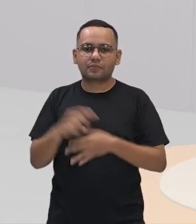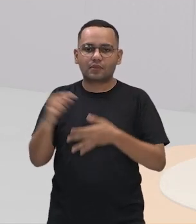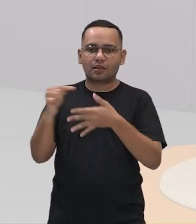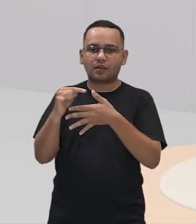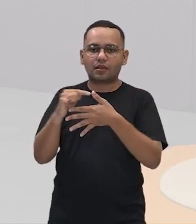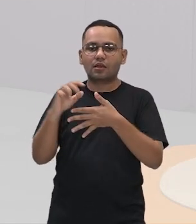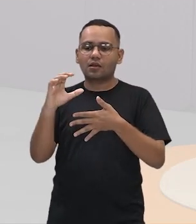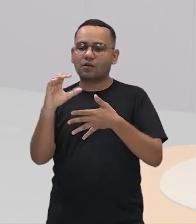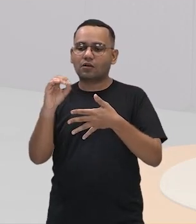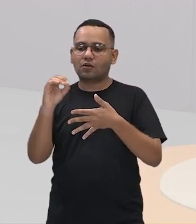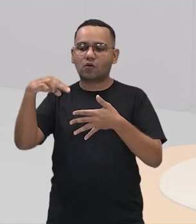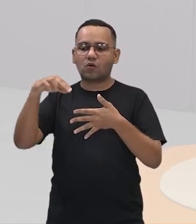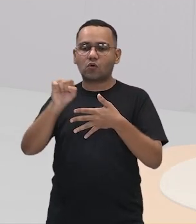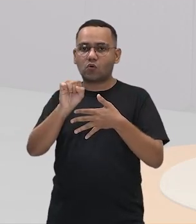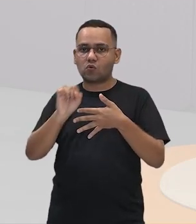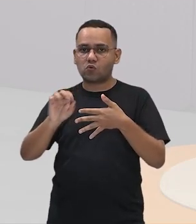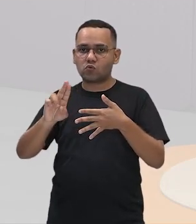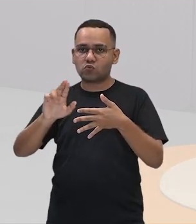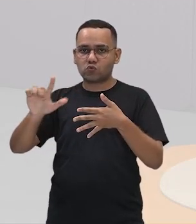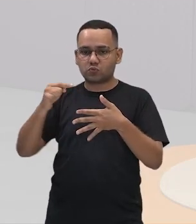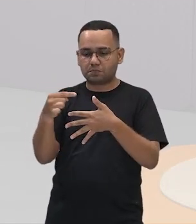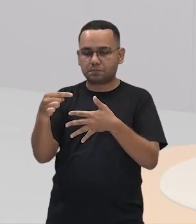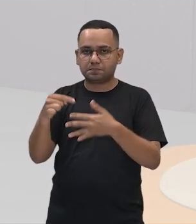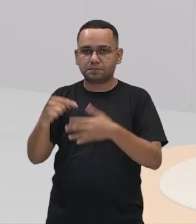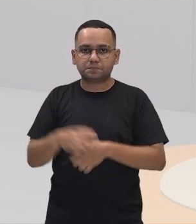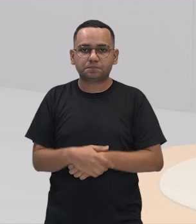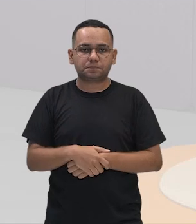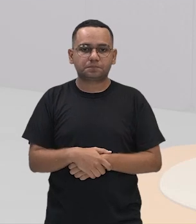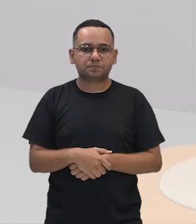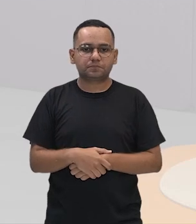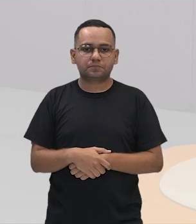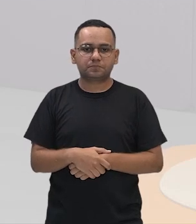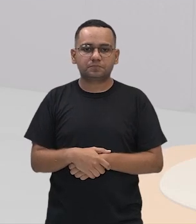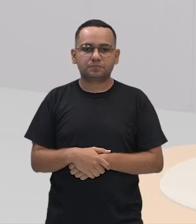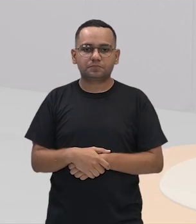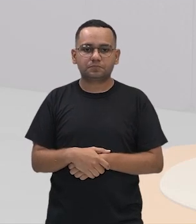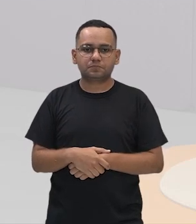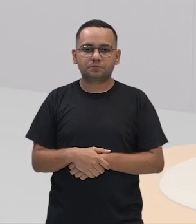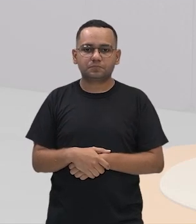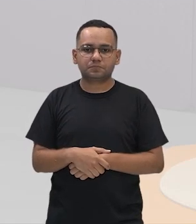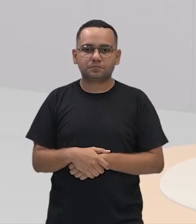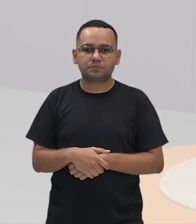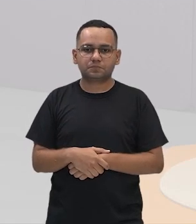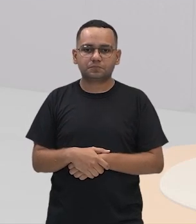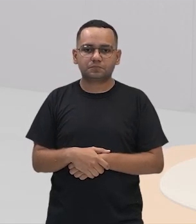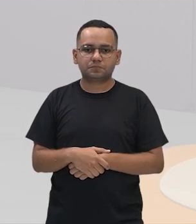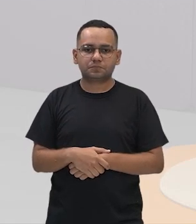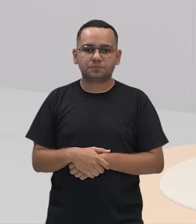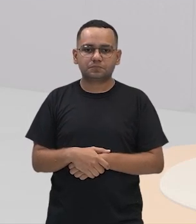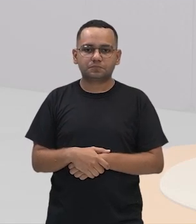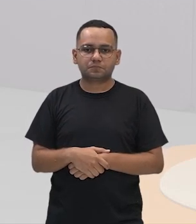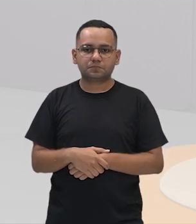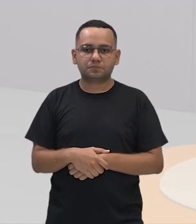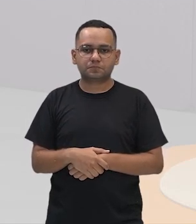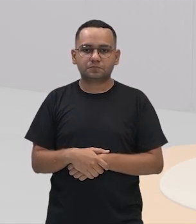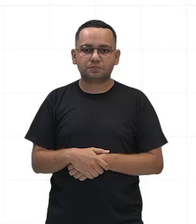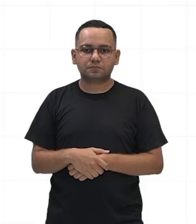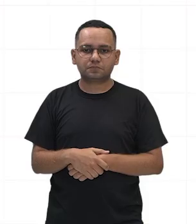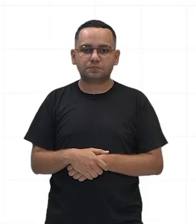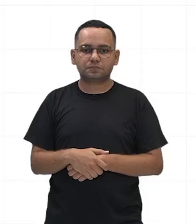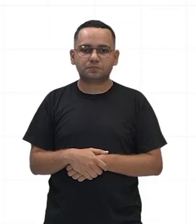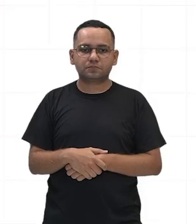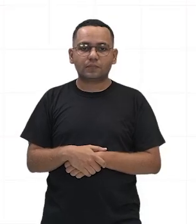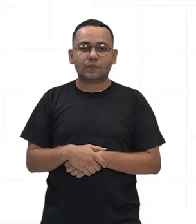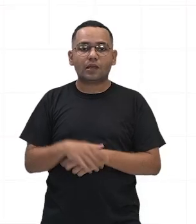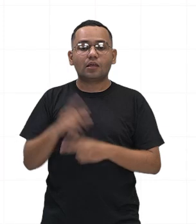camaradas aí, eles eram dois, se escolhiam dois cônsules e